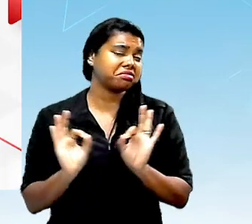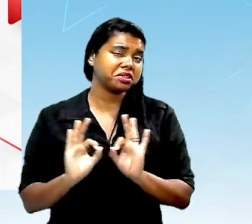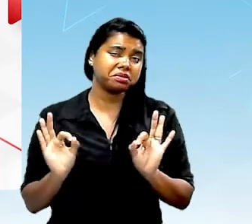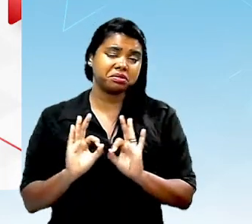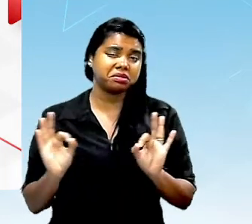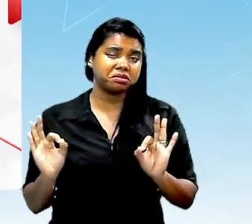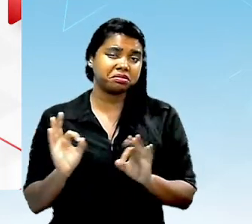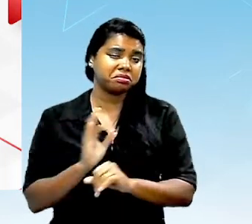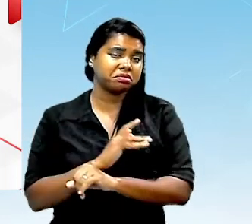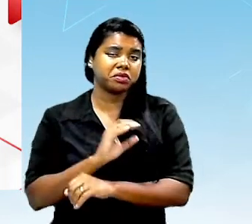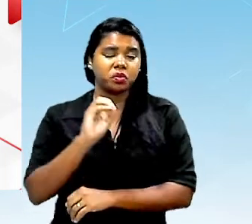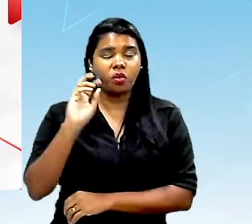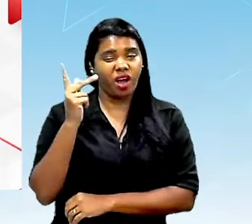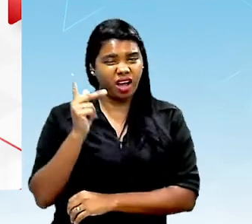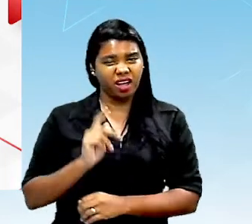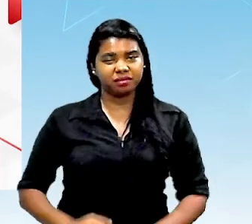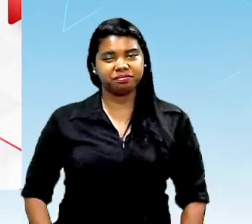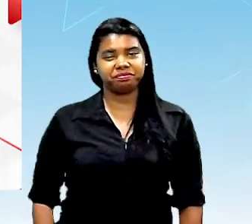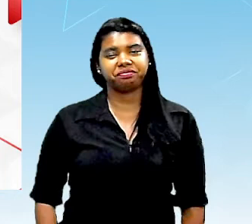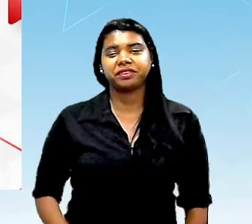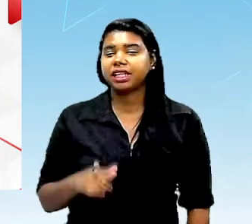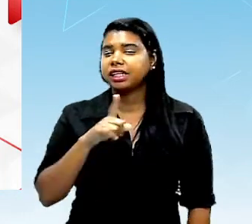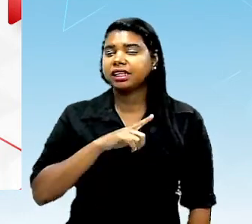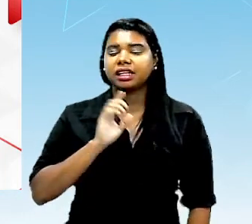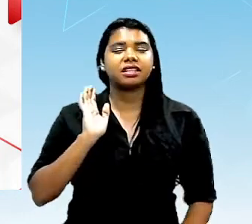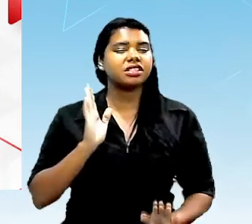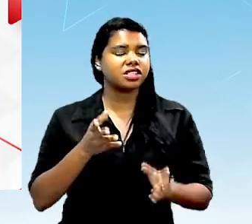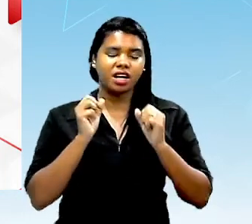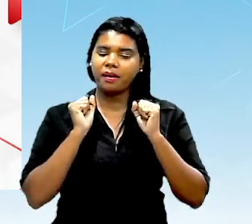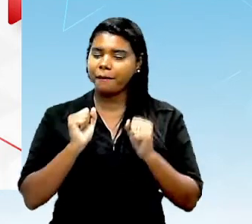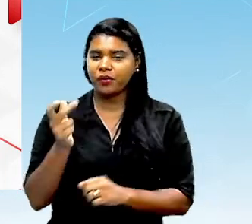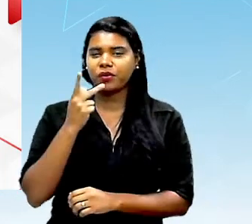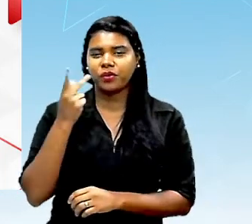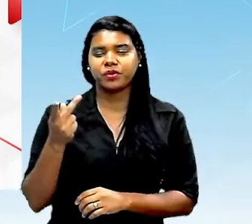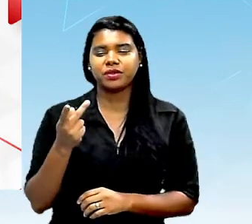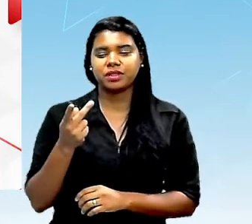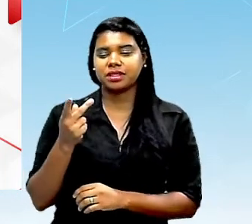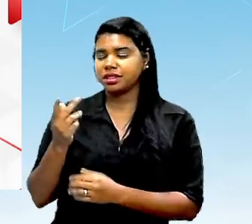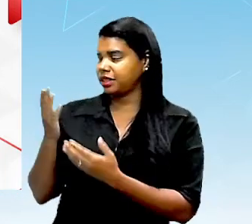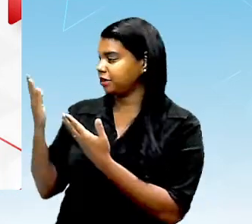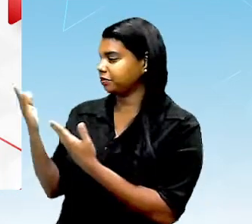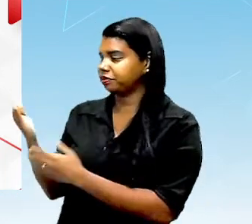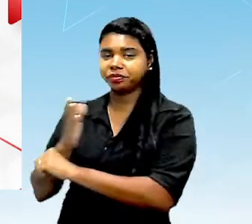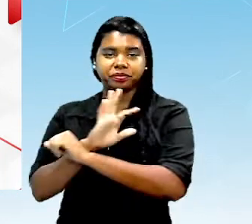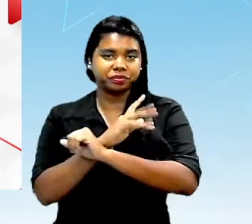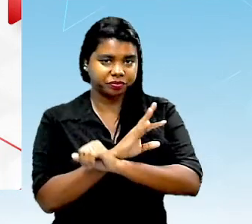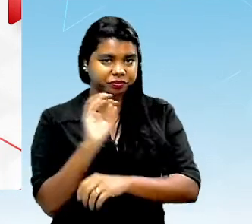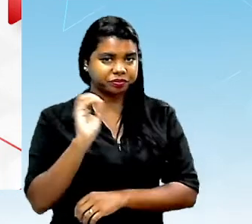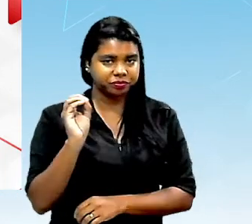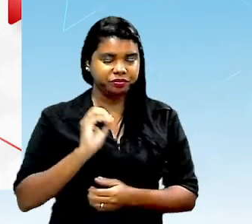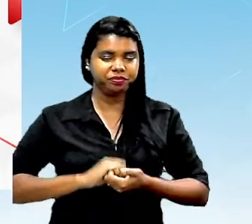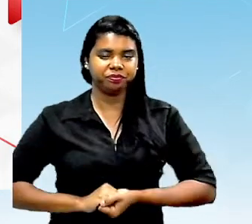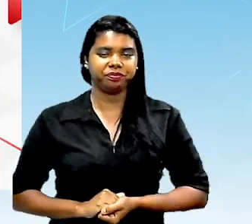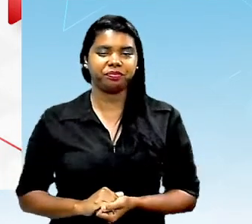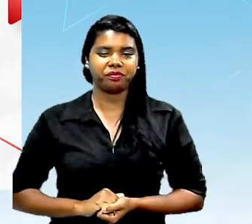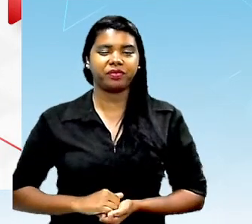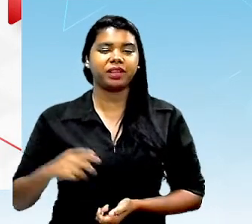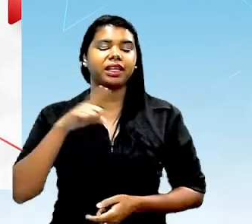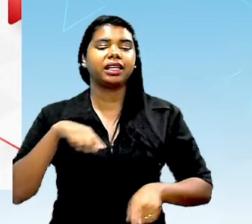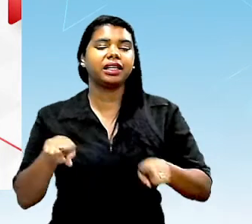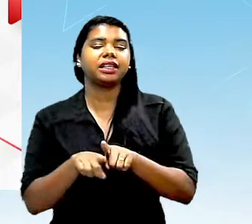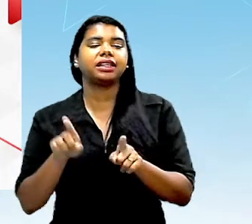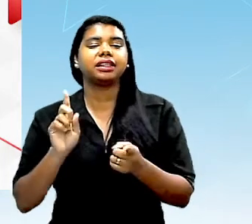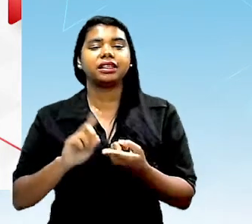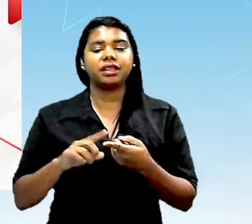xila um OH teve isso já posso dizer que a estrutura é um ácido carboxílico e tem que ter